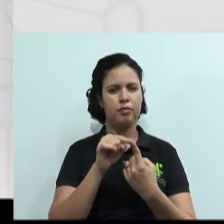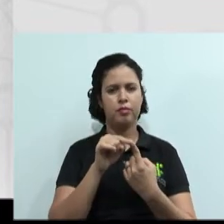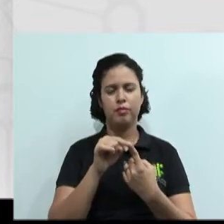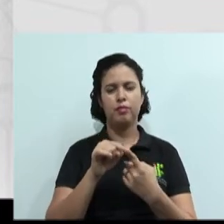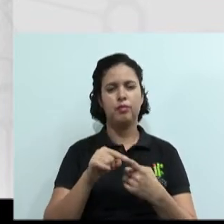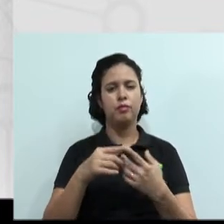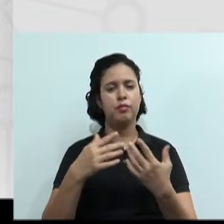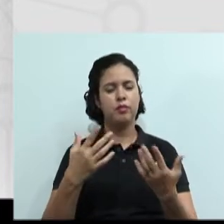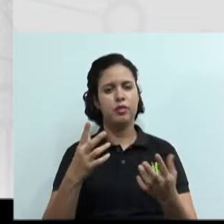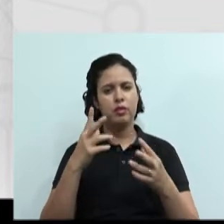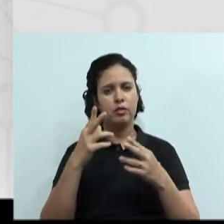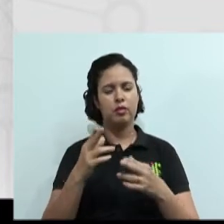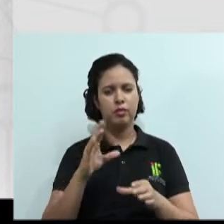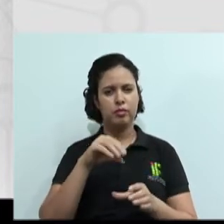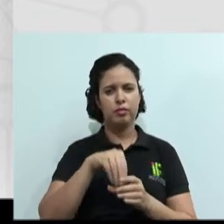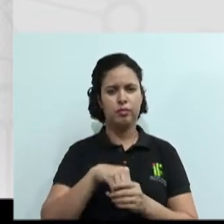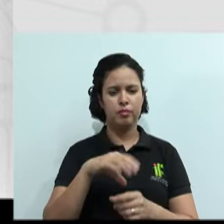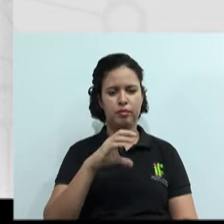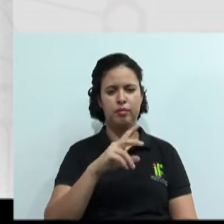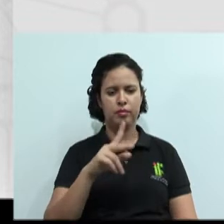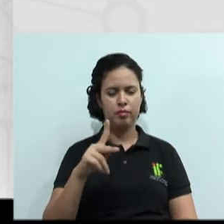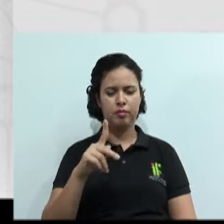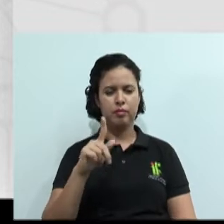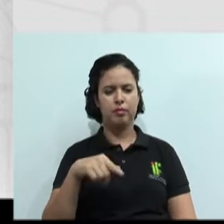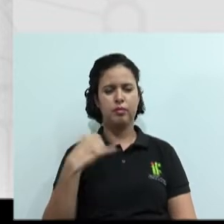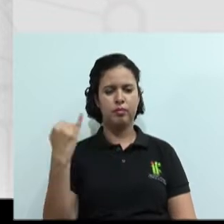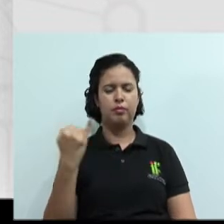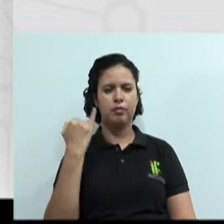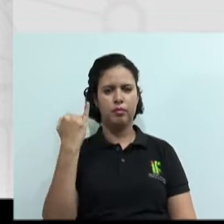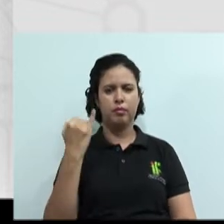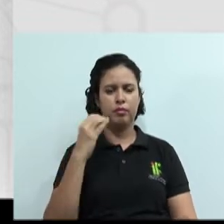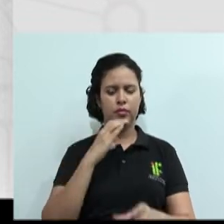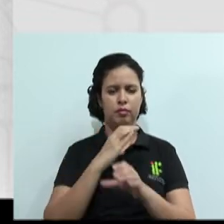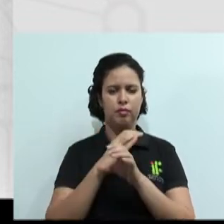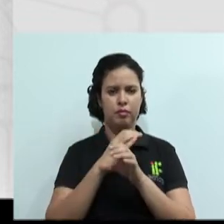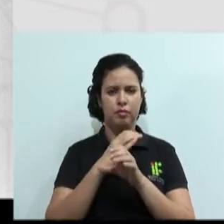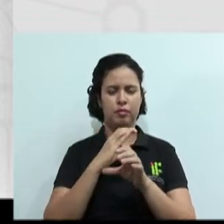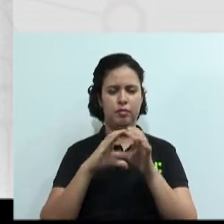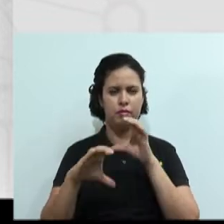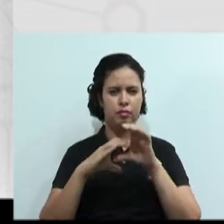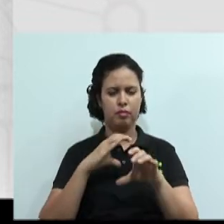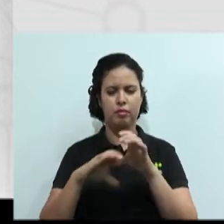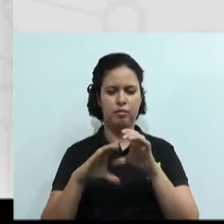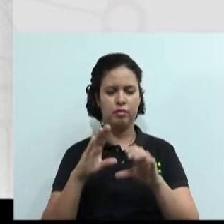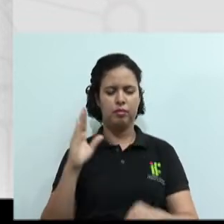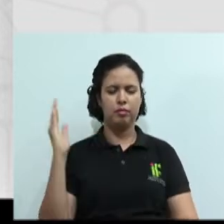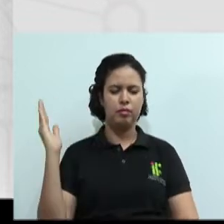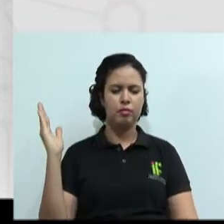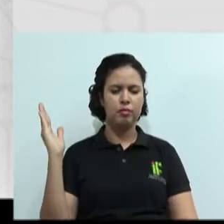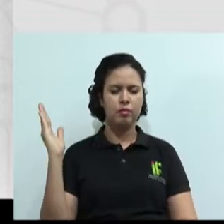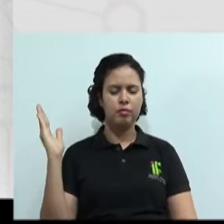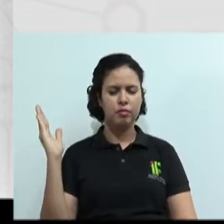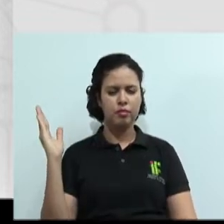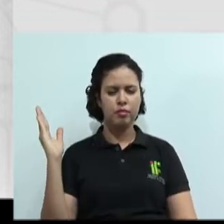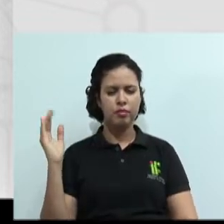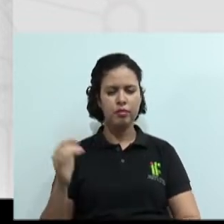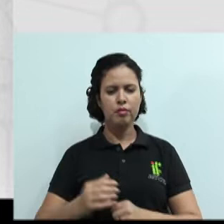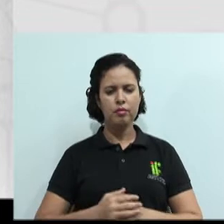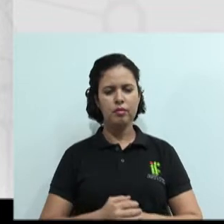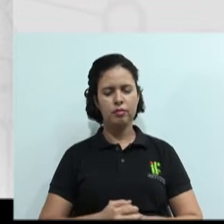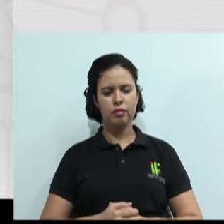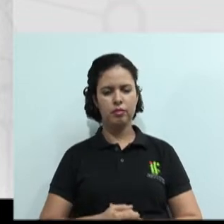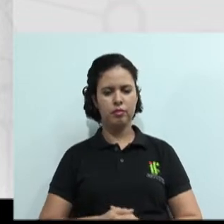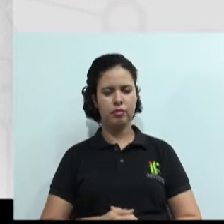diferente dentro de uma cooperativa. Olha aí a importância da comunicação na organização. Esse gráfico aí mostra para vocês aí que